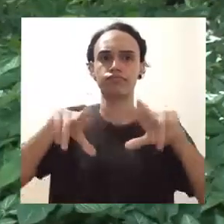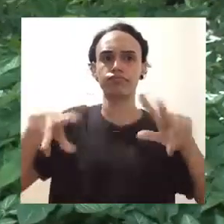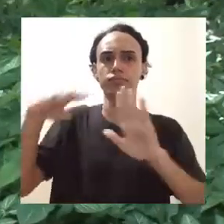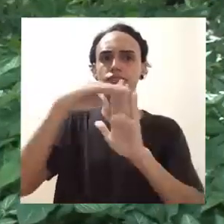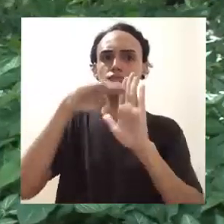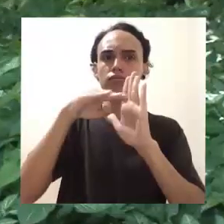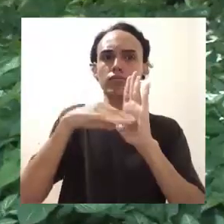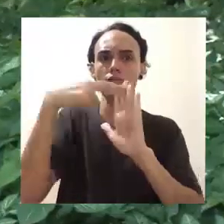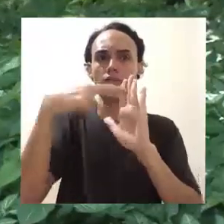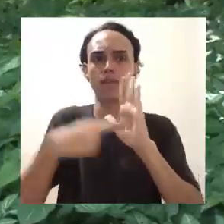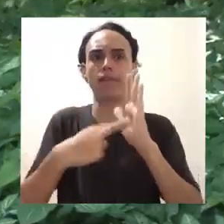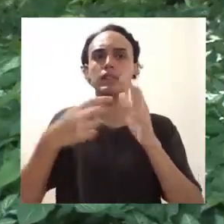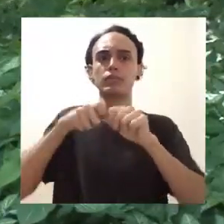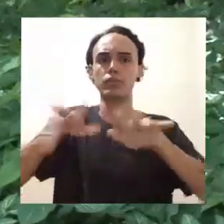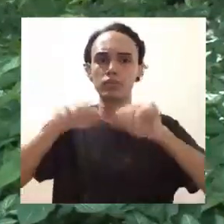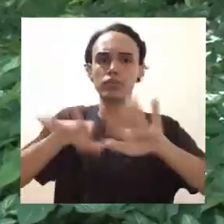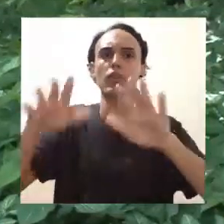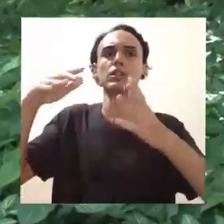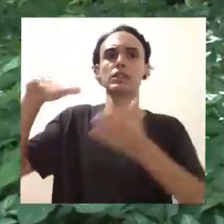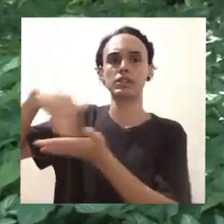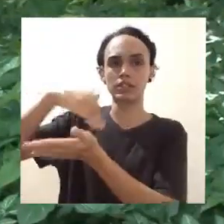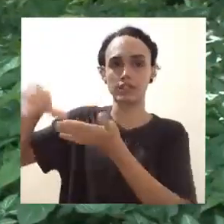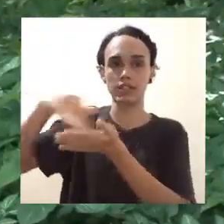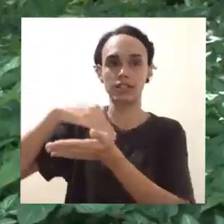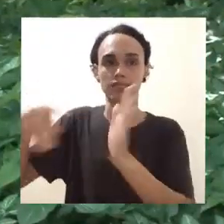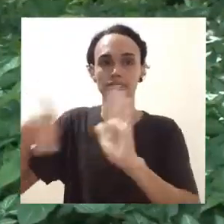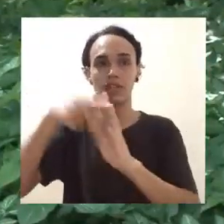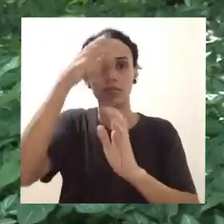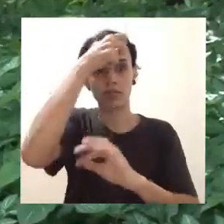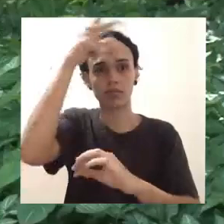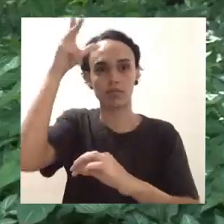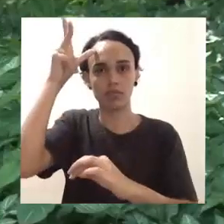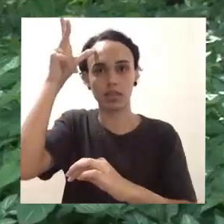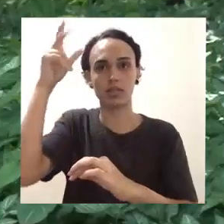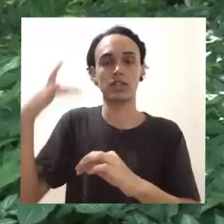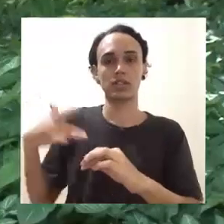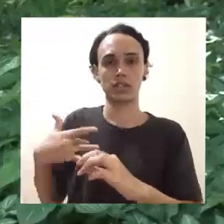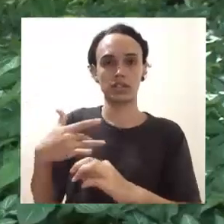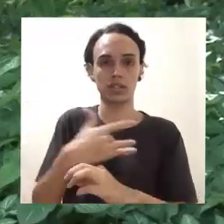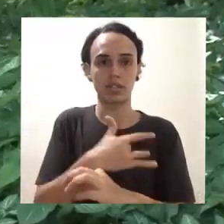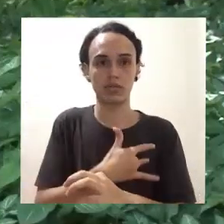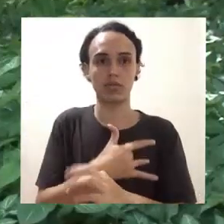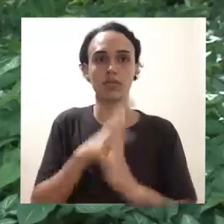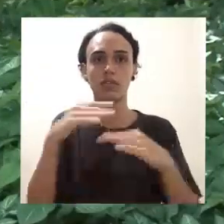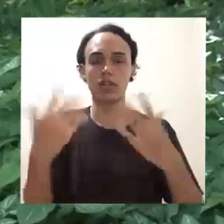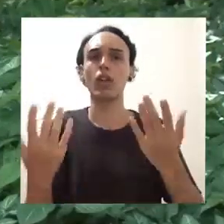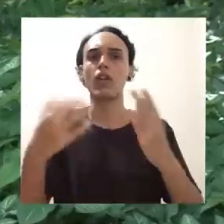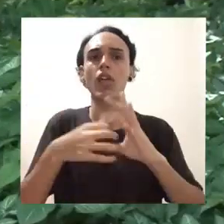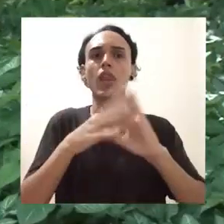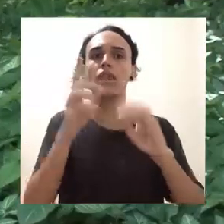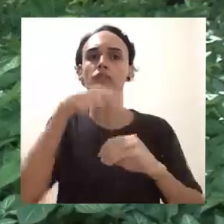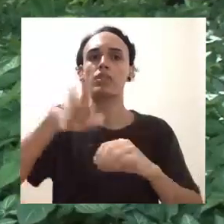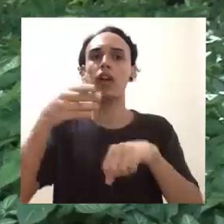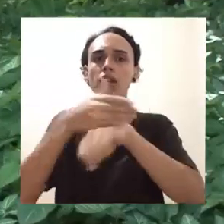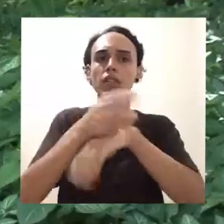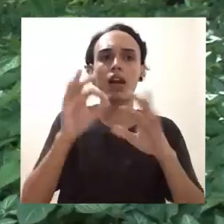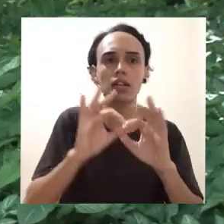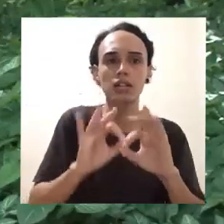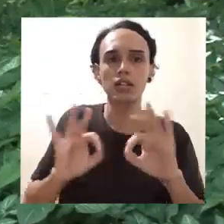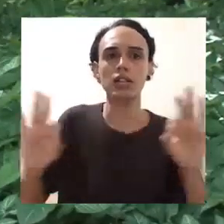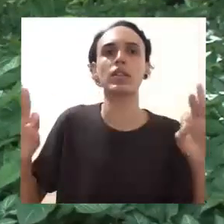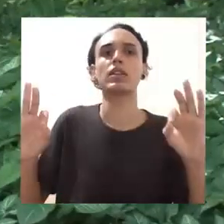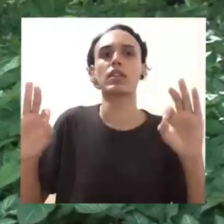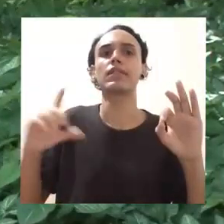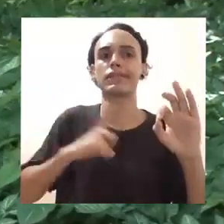serviços de saúde. Existem as normas, publicações da Secretaria Municipal de Saúde e nós vamos disponibilizar para